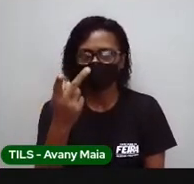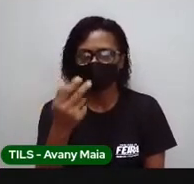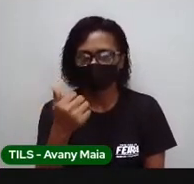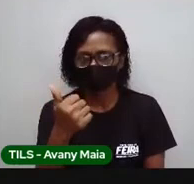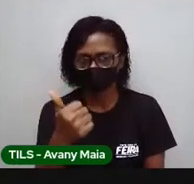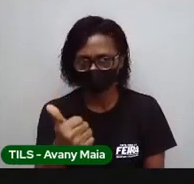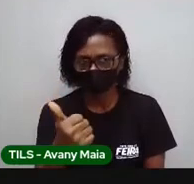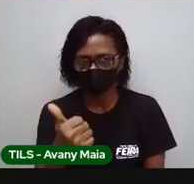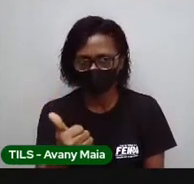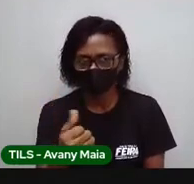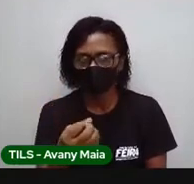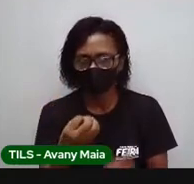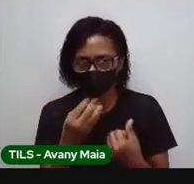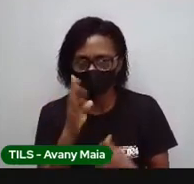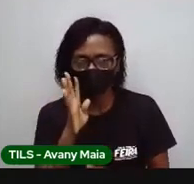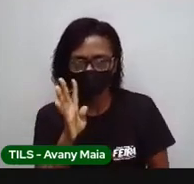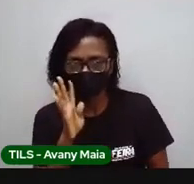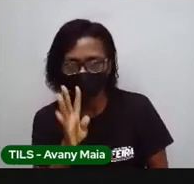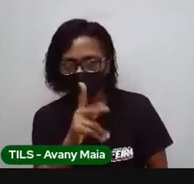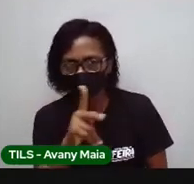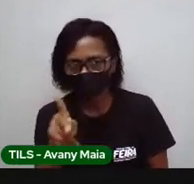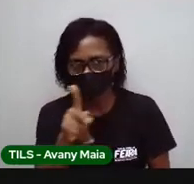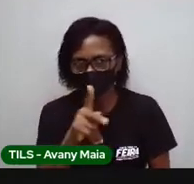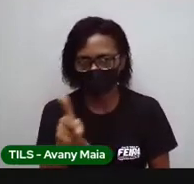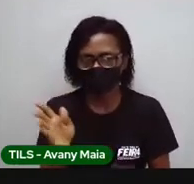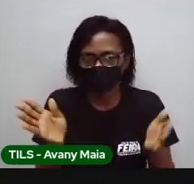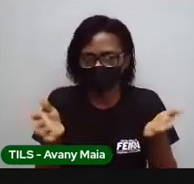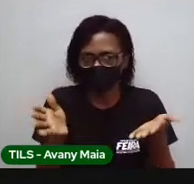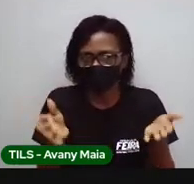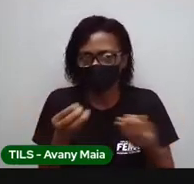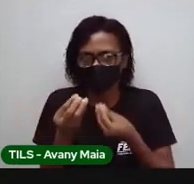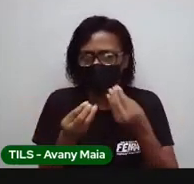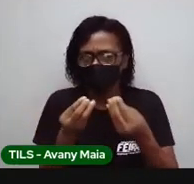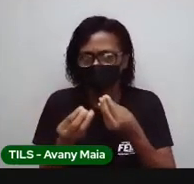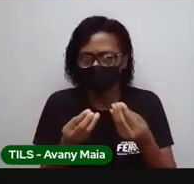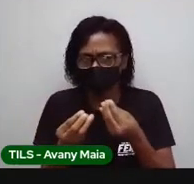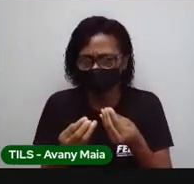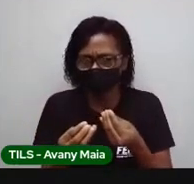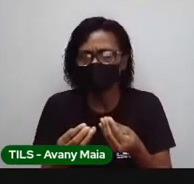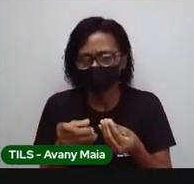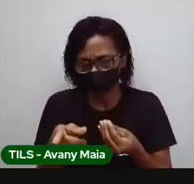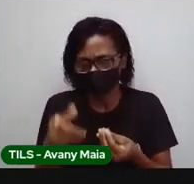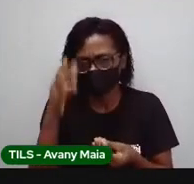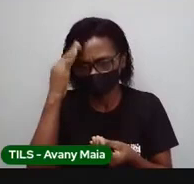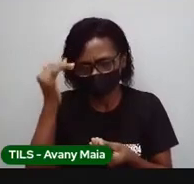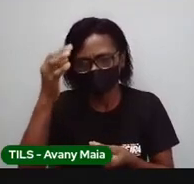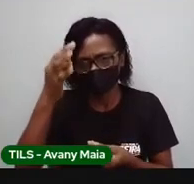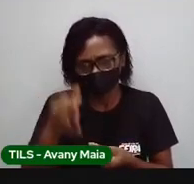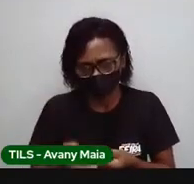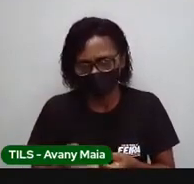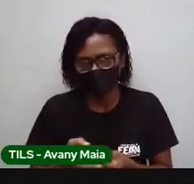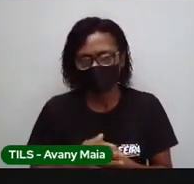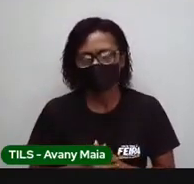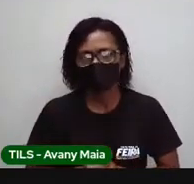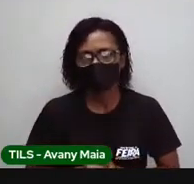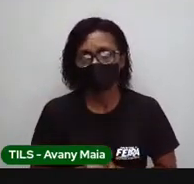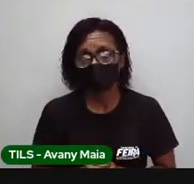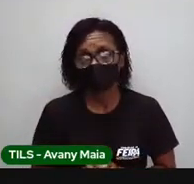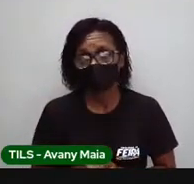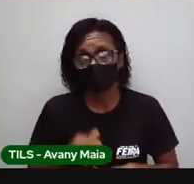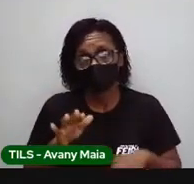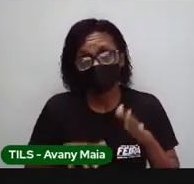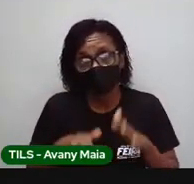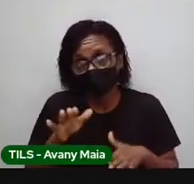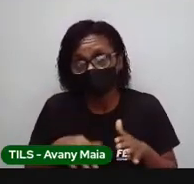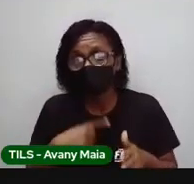o consumo de energia dessa lâmpada e está em watts, hora. Só que tem uma